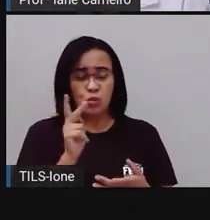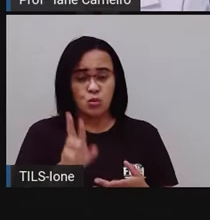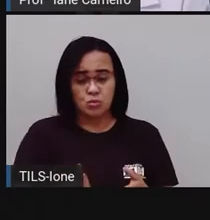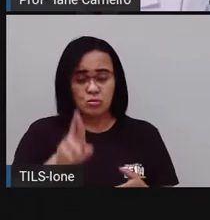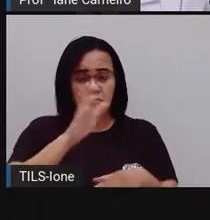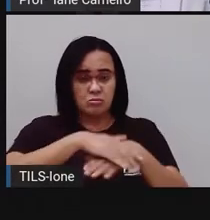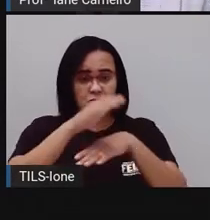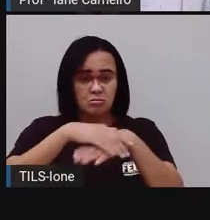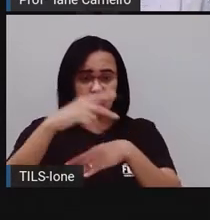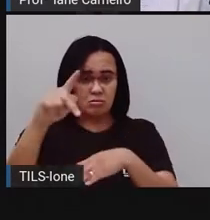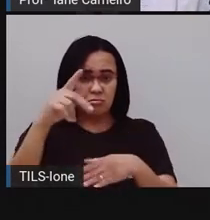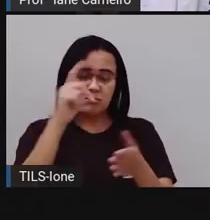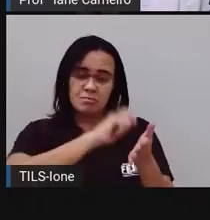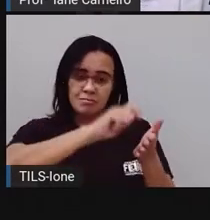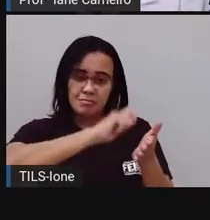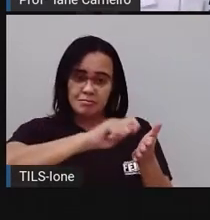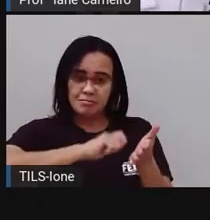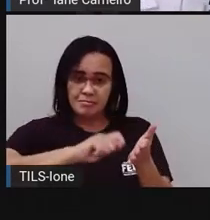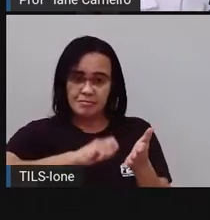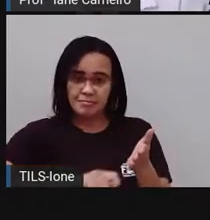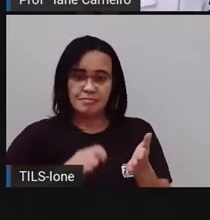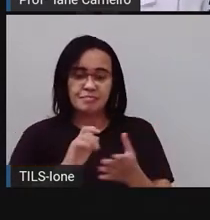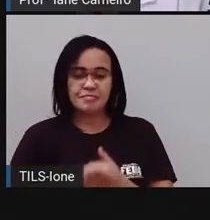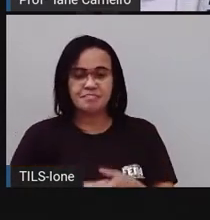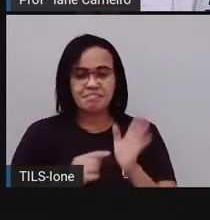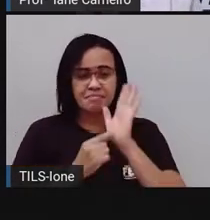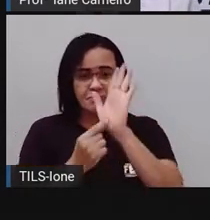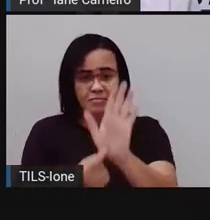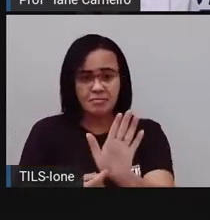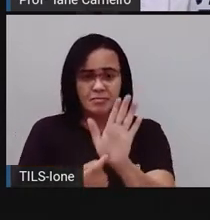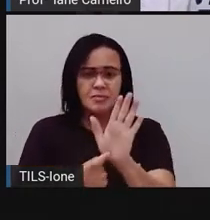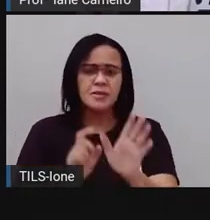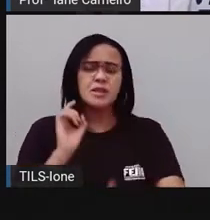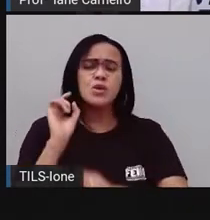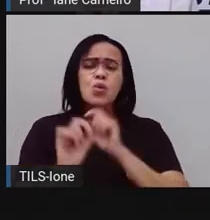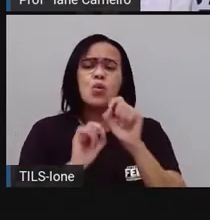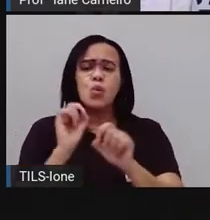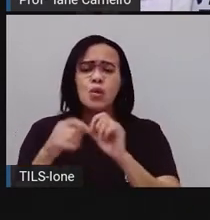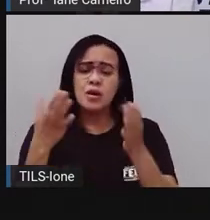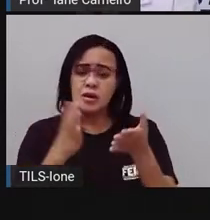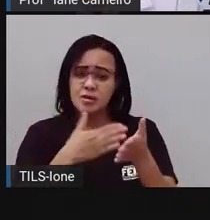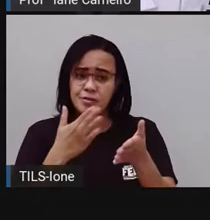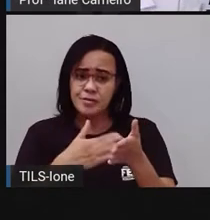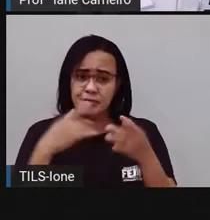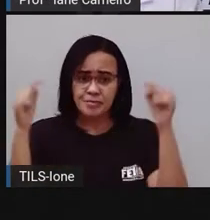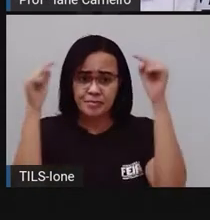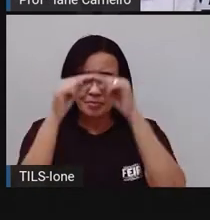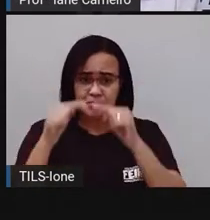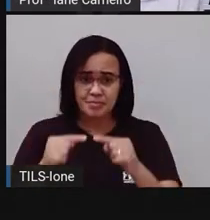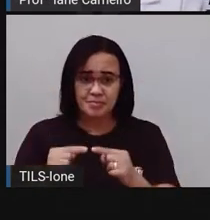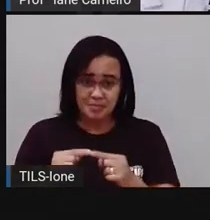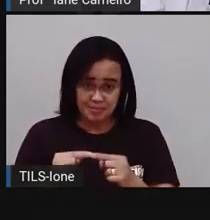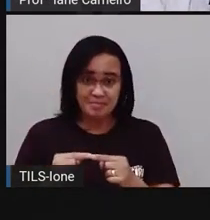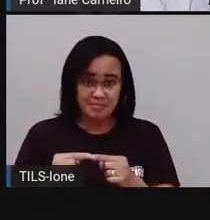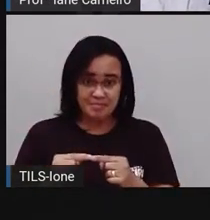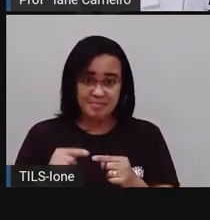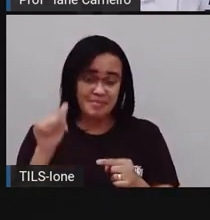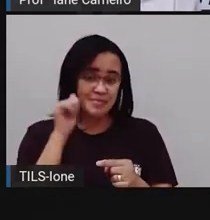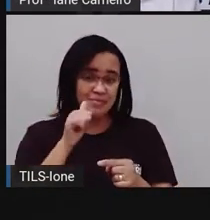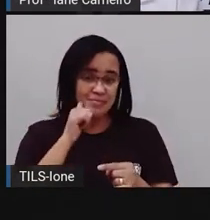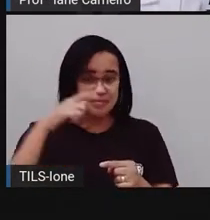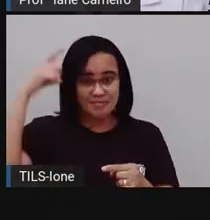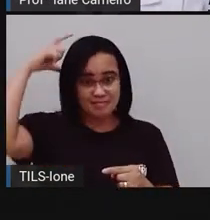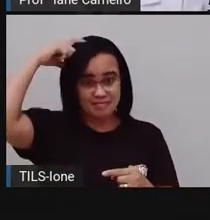Então observem a capa aí do livro. Sobre o que será que a gente vai falar? Ele já fala que é uma princesa